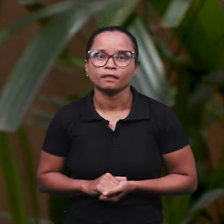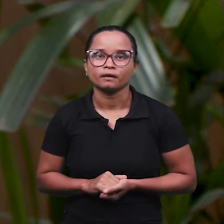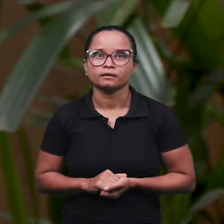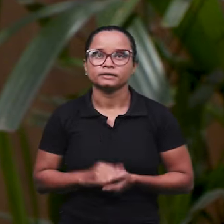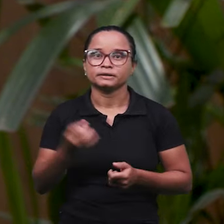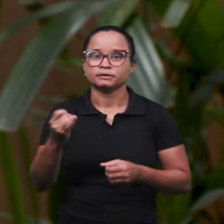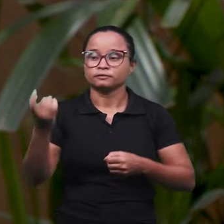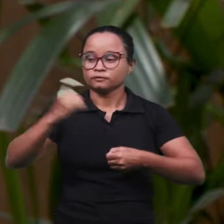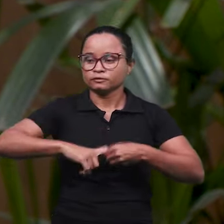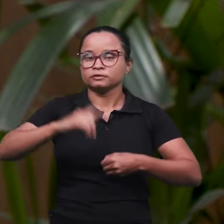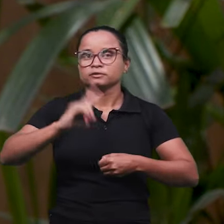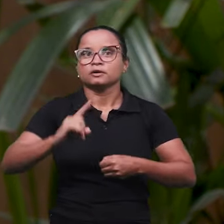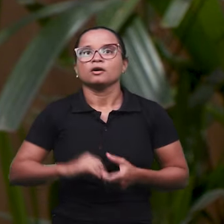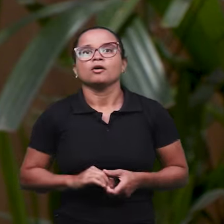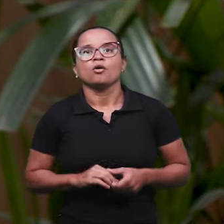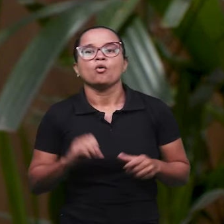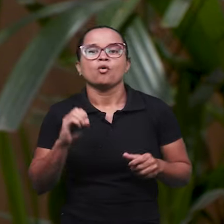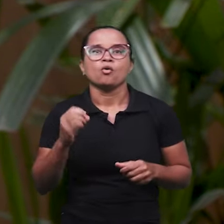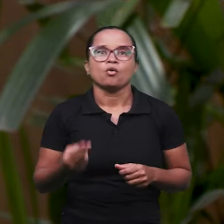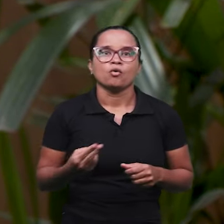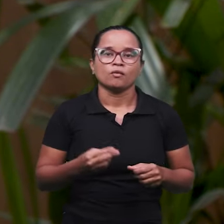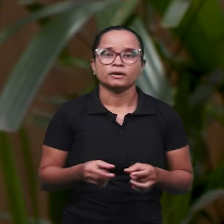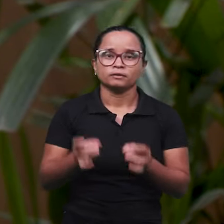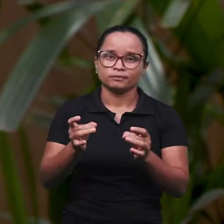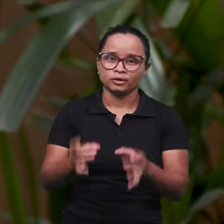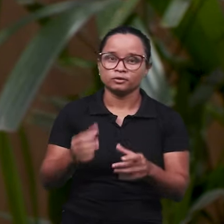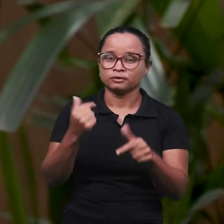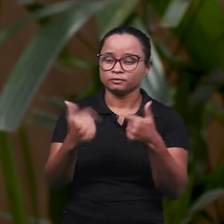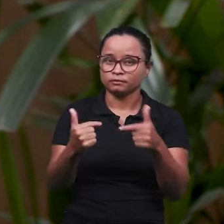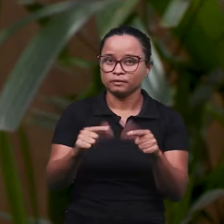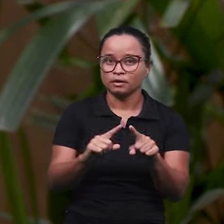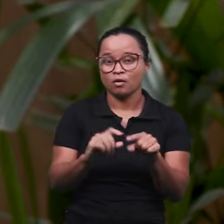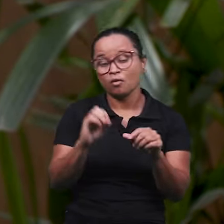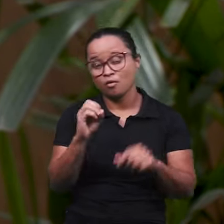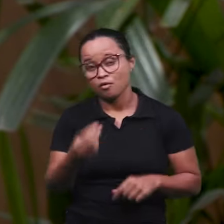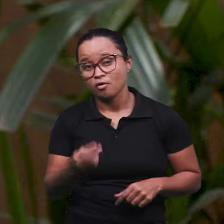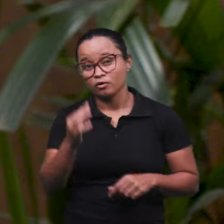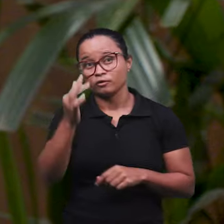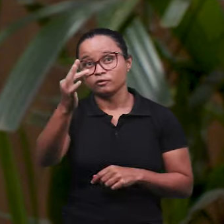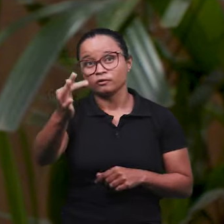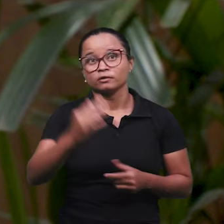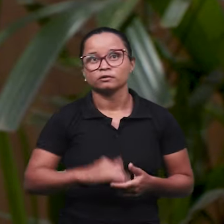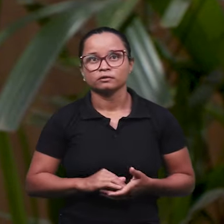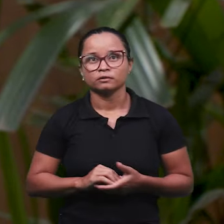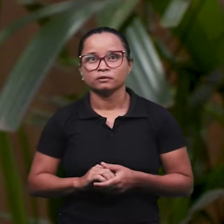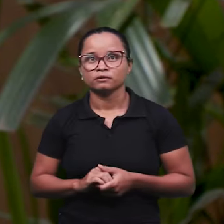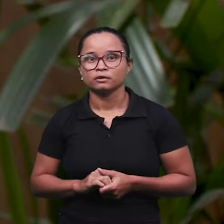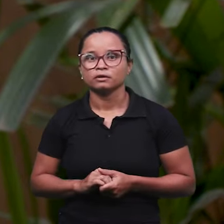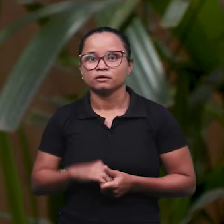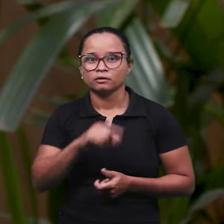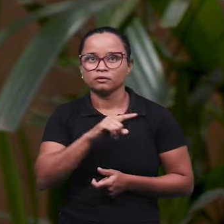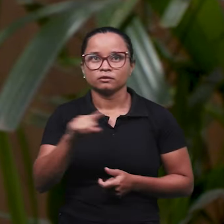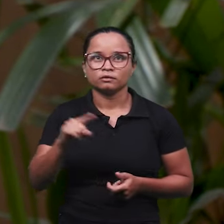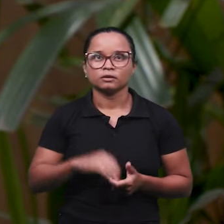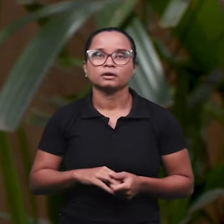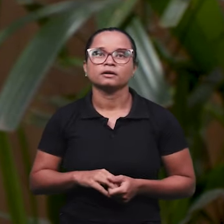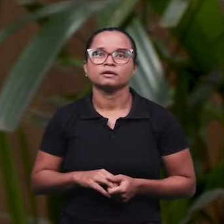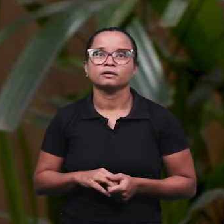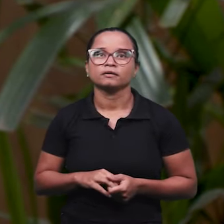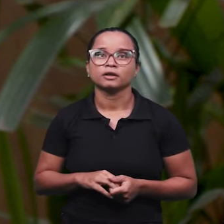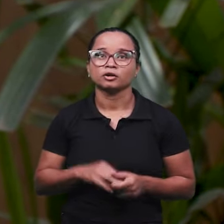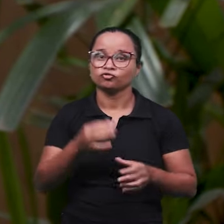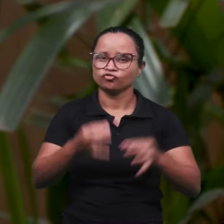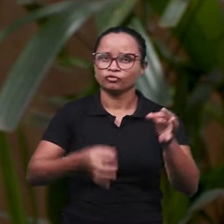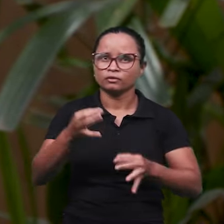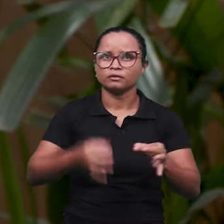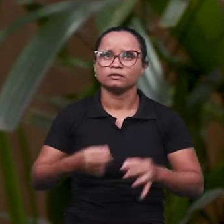empregado não voltar, ou vai dar um abandono de emprego, ou pelo menos, lá no futuro, quando o empregado recorrer no limbo, ele